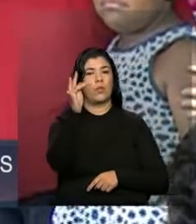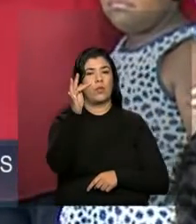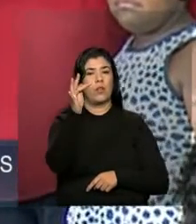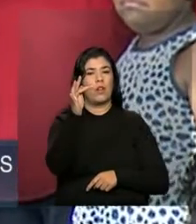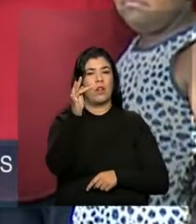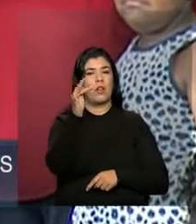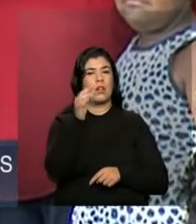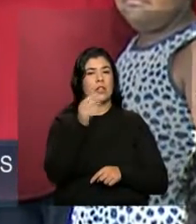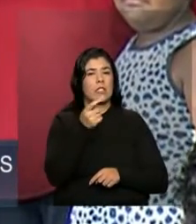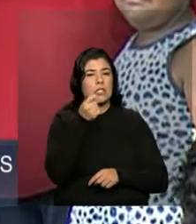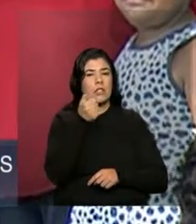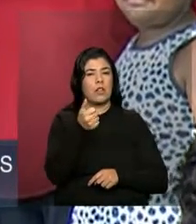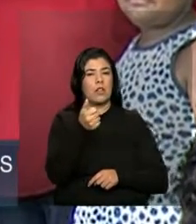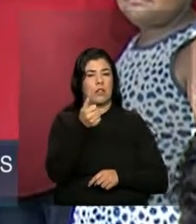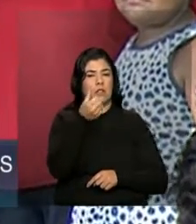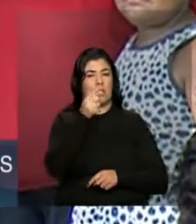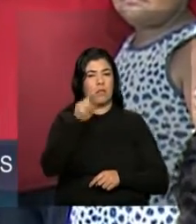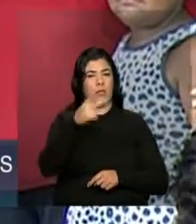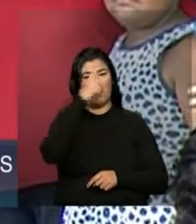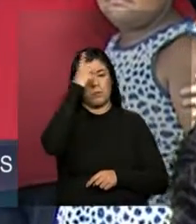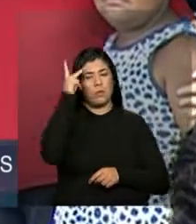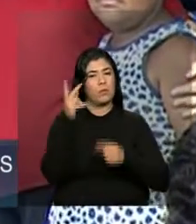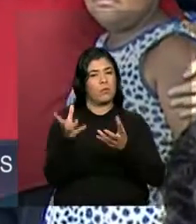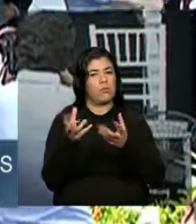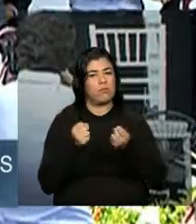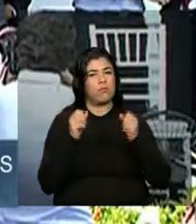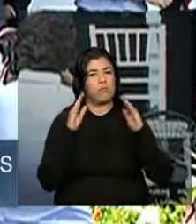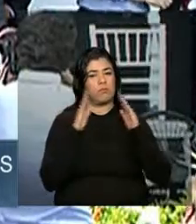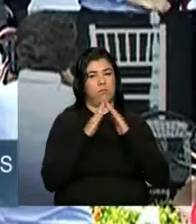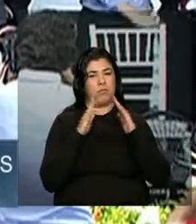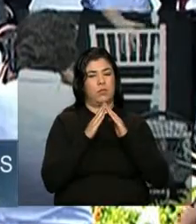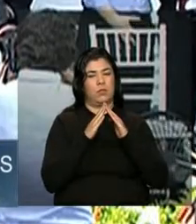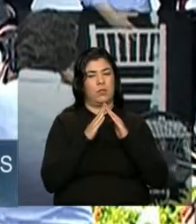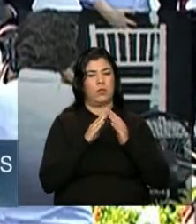mil pessoas sejam beneficiadas com a entrega das casas.